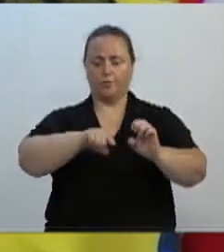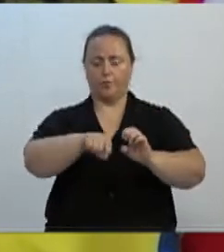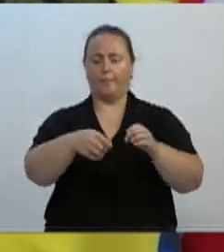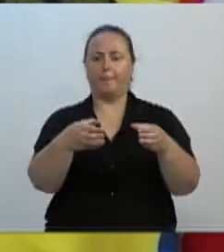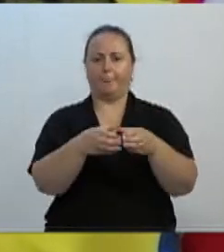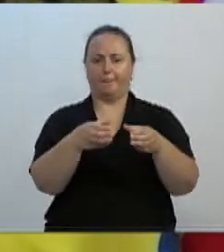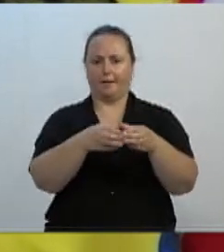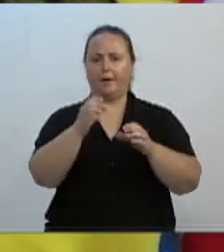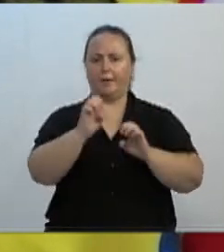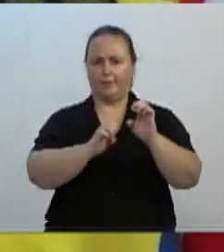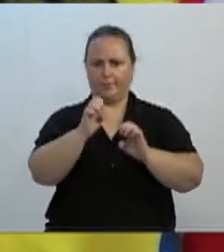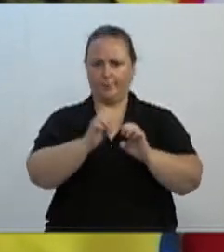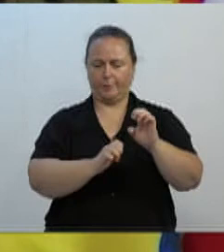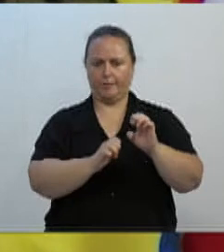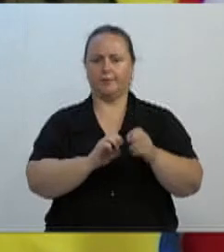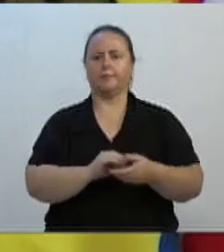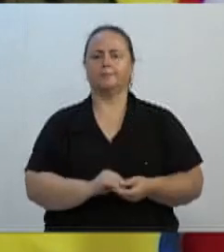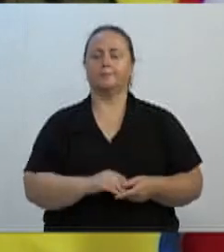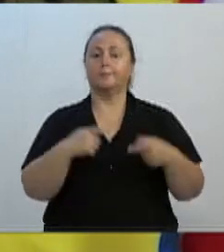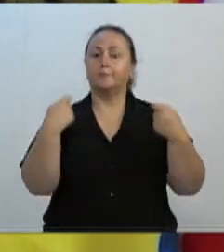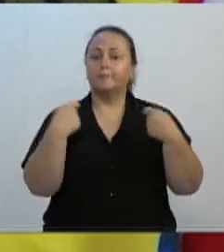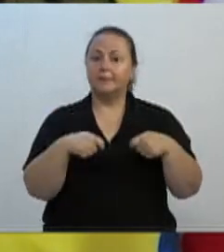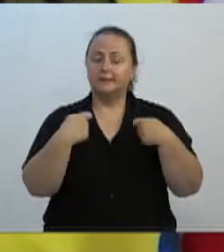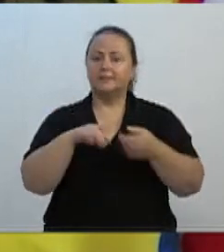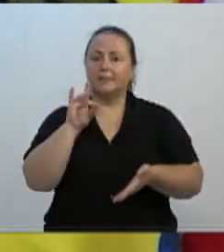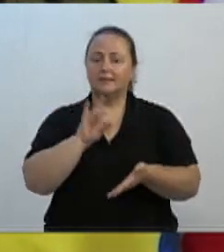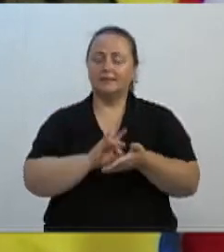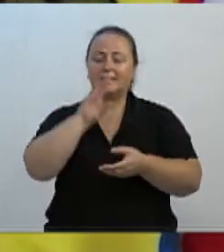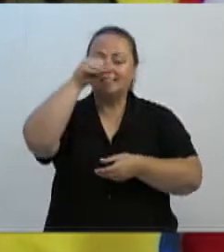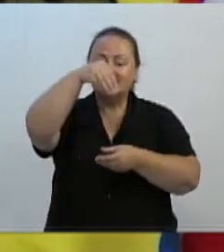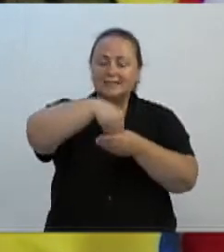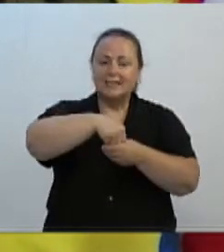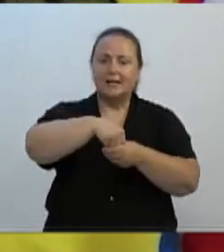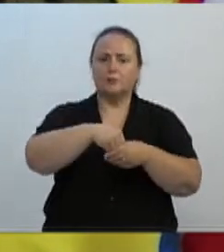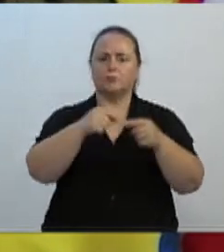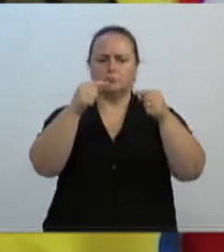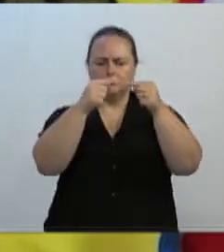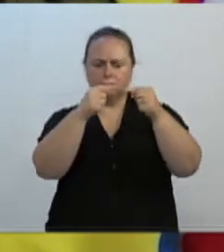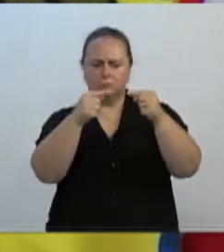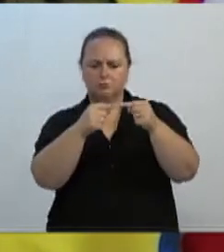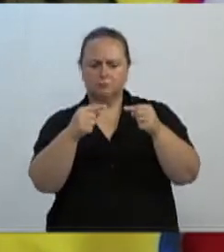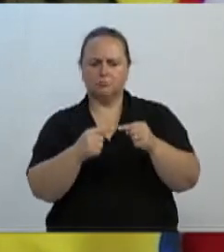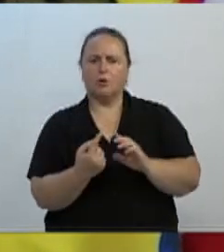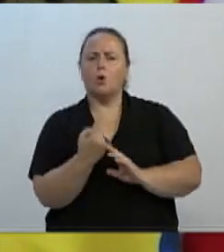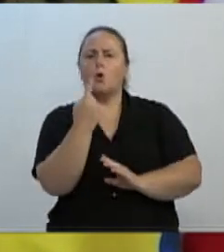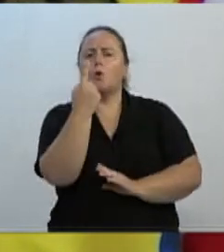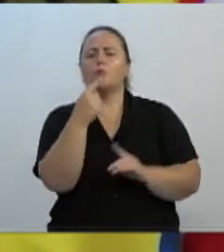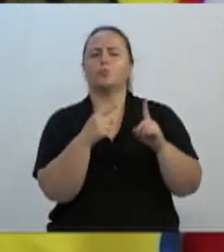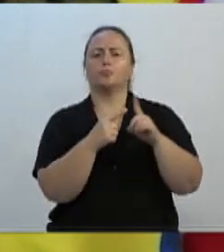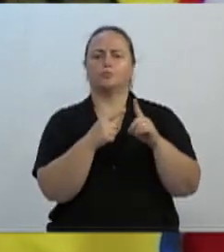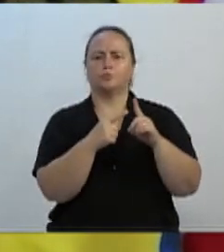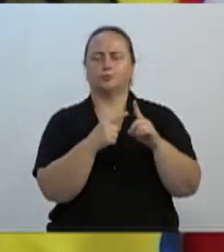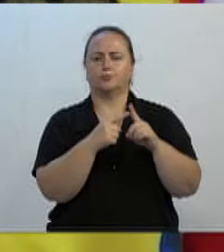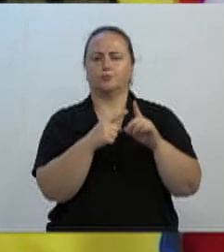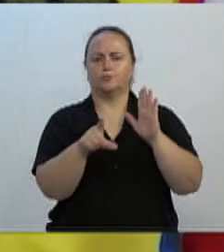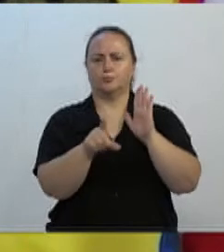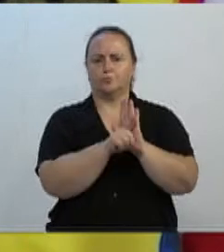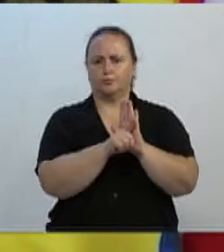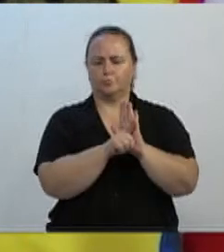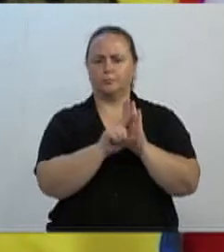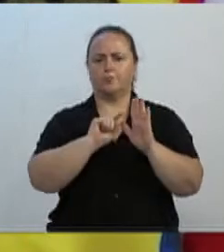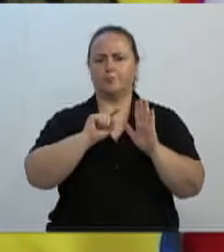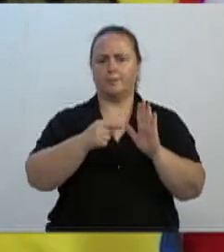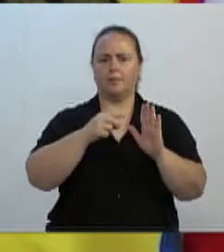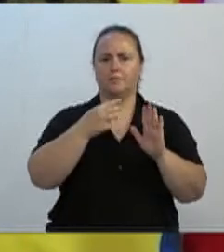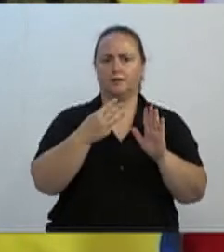do 966, deve constituir-se segundo um dos tipos regulados nos artigos 1039 a